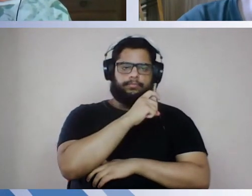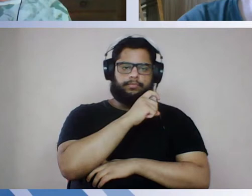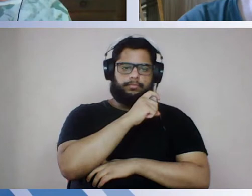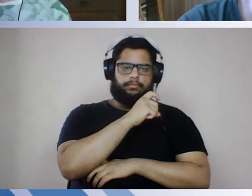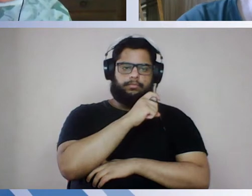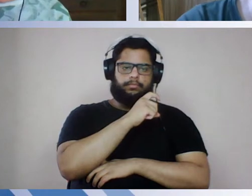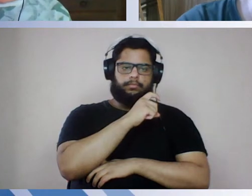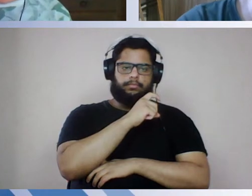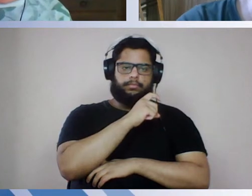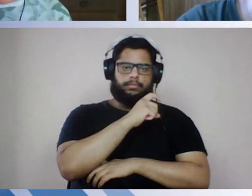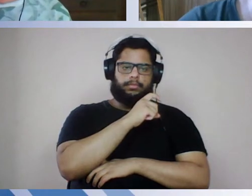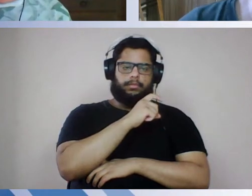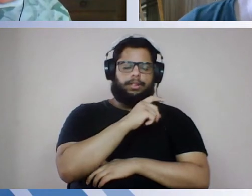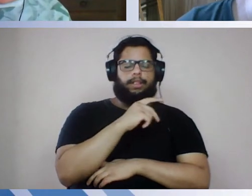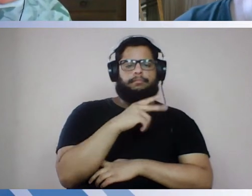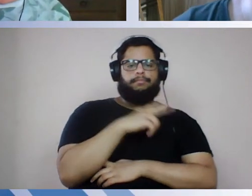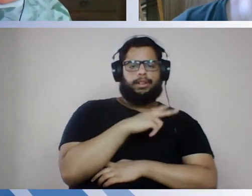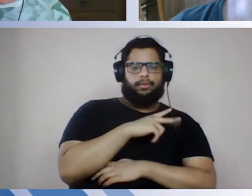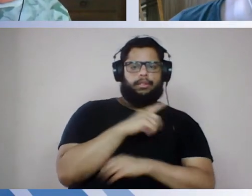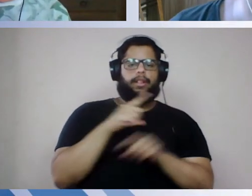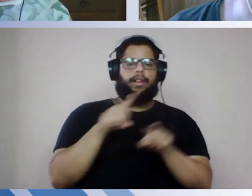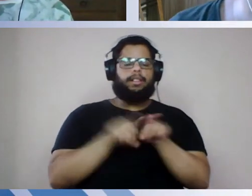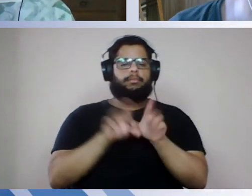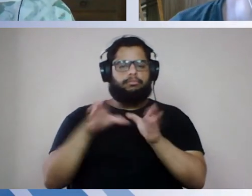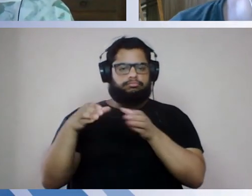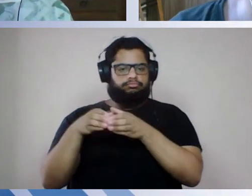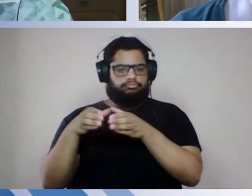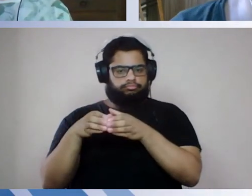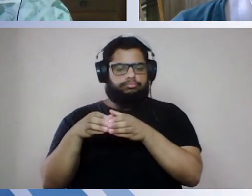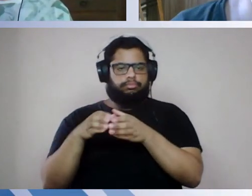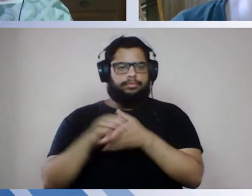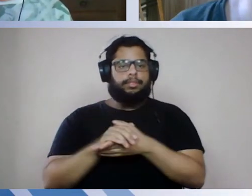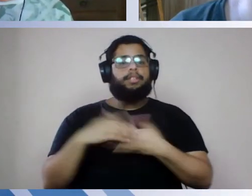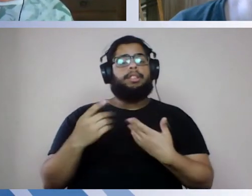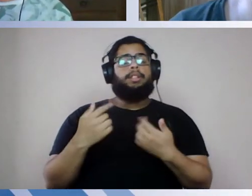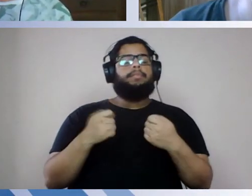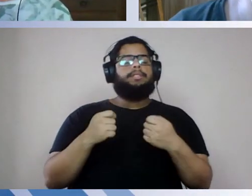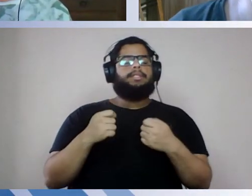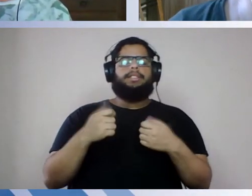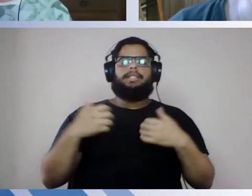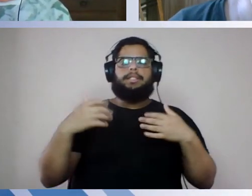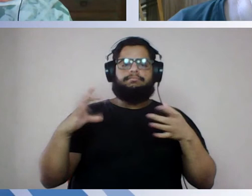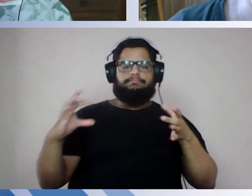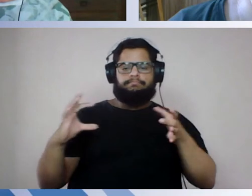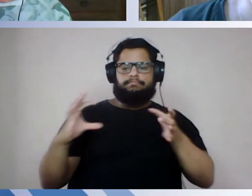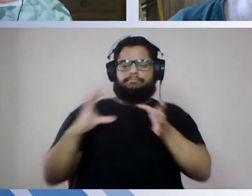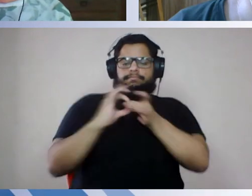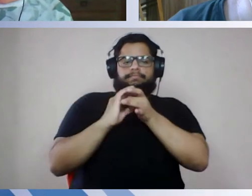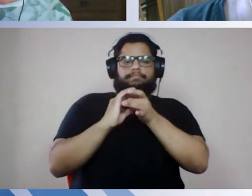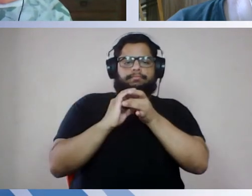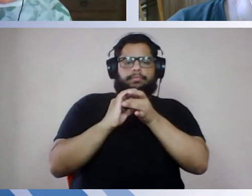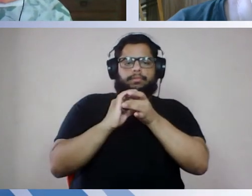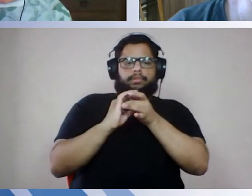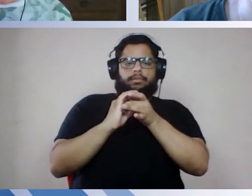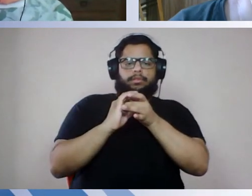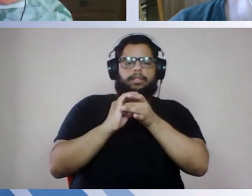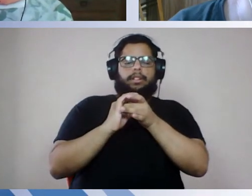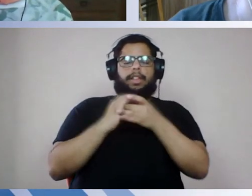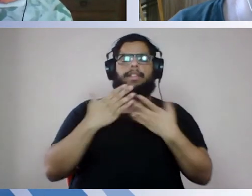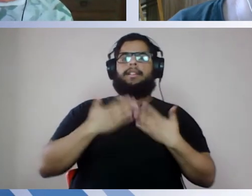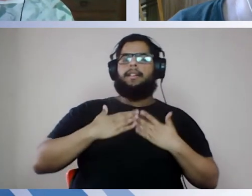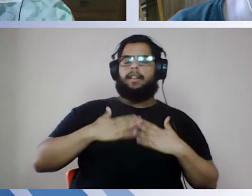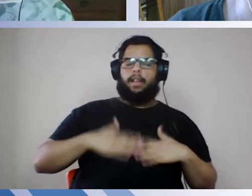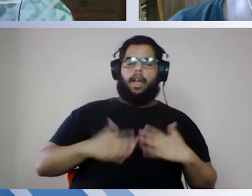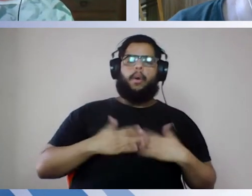tanto na questão individual, quanto na questão coletiva, mas nós precisamos ter união, nós precisamos ter serenidade para lidar com essa